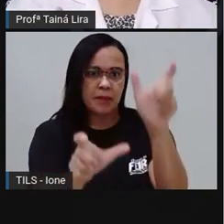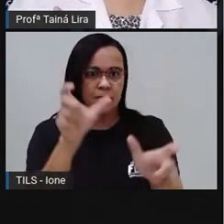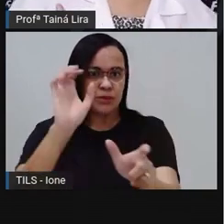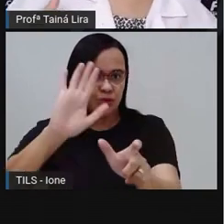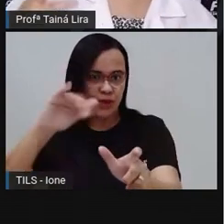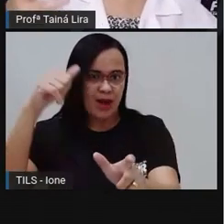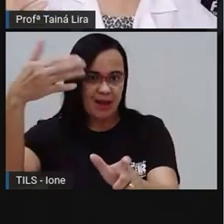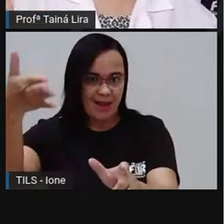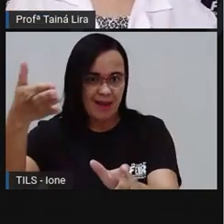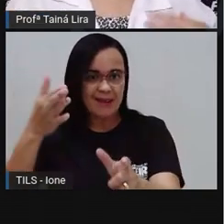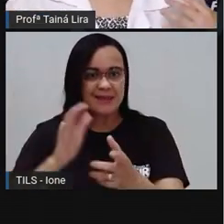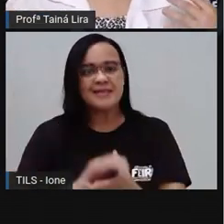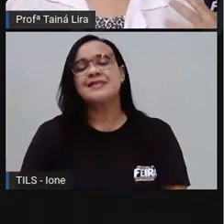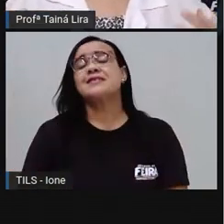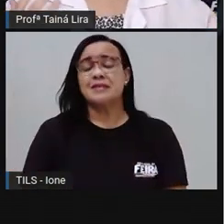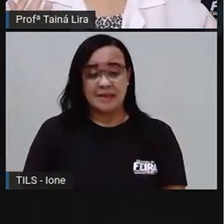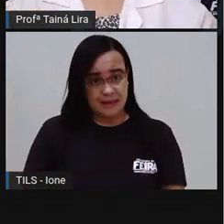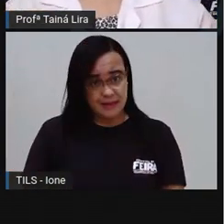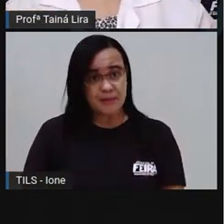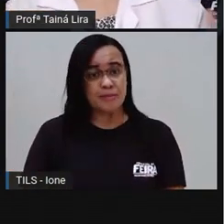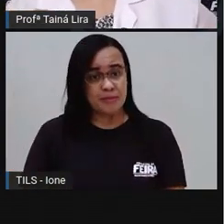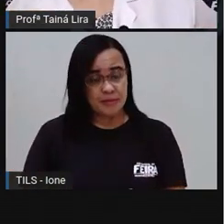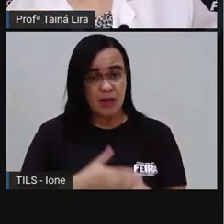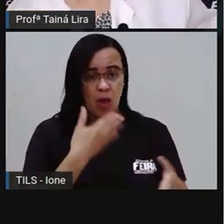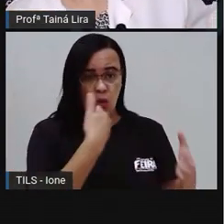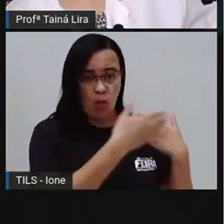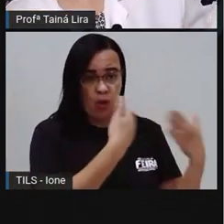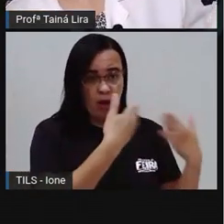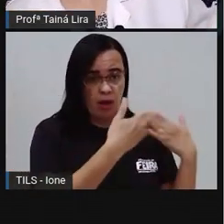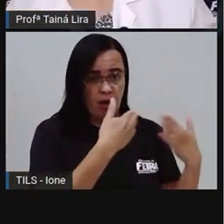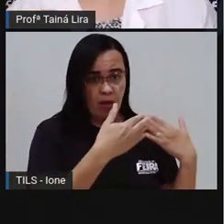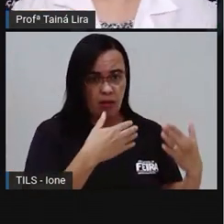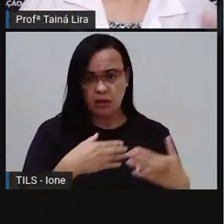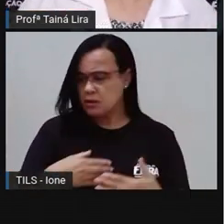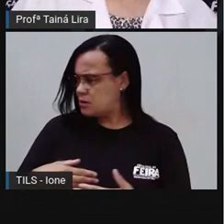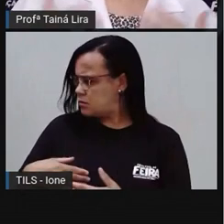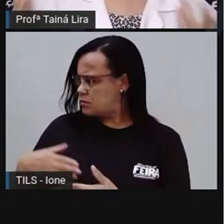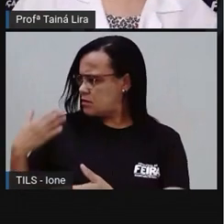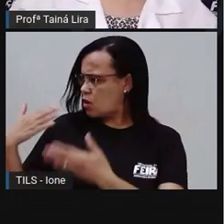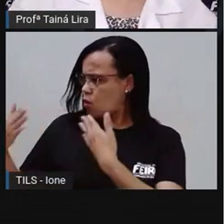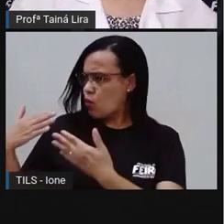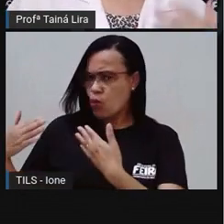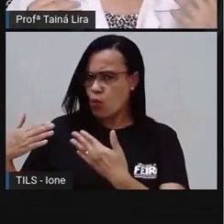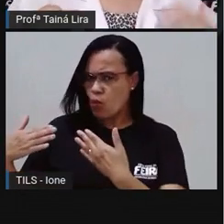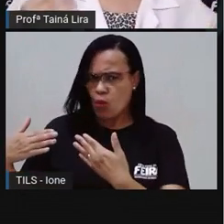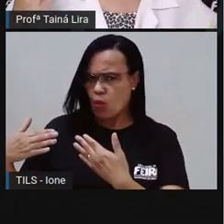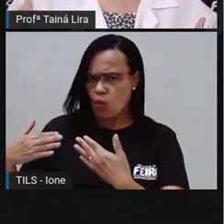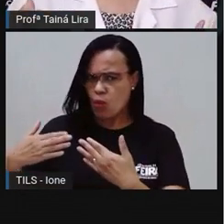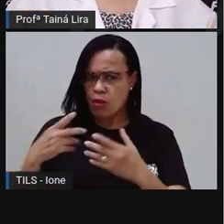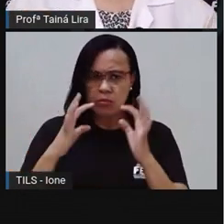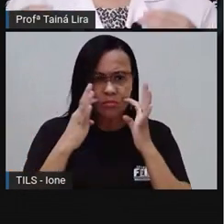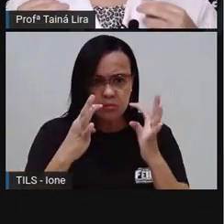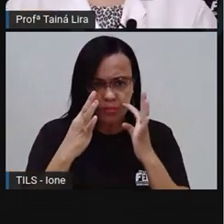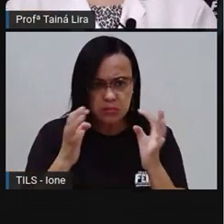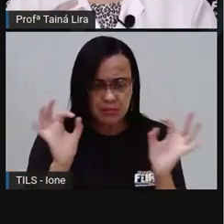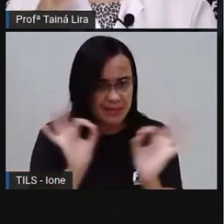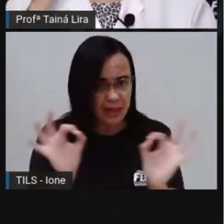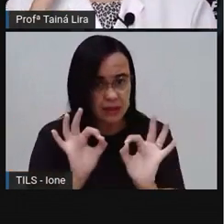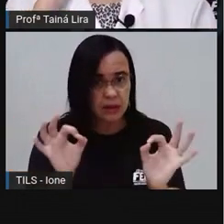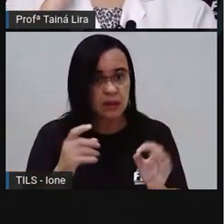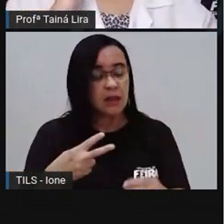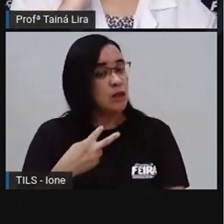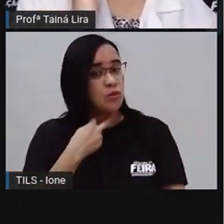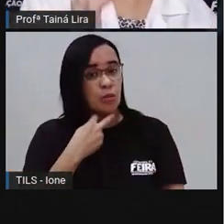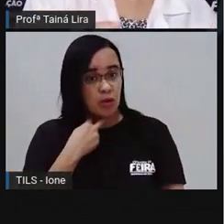gente não conversa com as pessoas. Imagine eu estar conversando aqui com o segundo lado e olhando aqui para o lado, não é? Então, ó, a gente